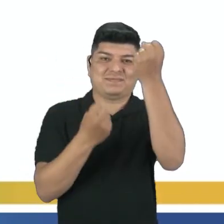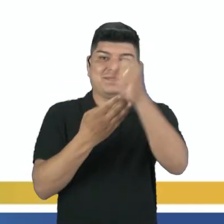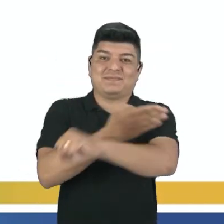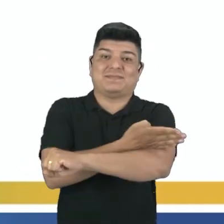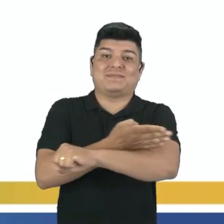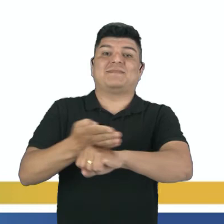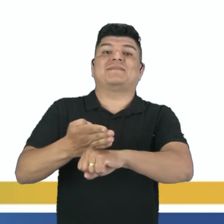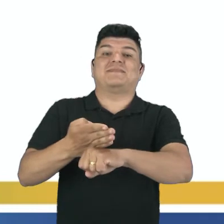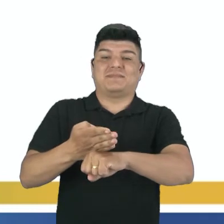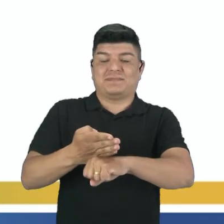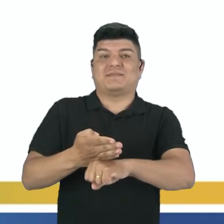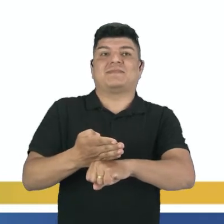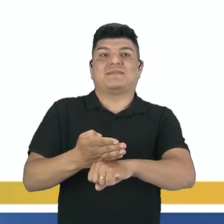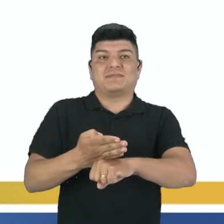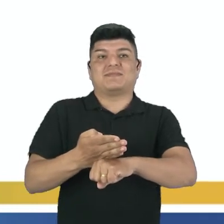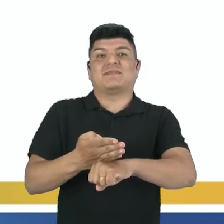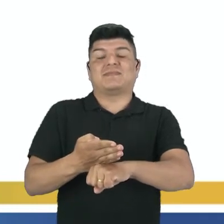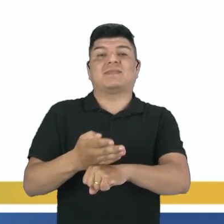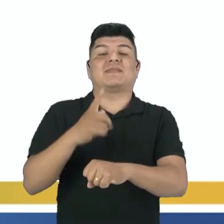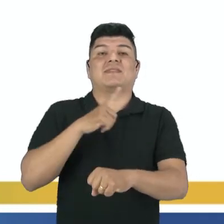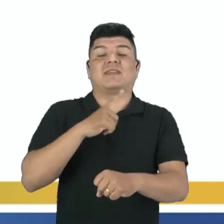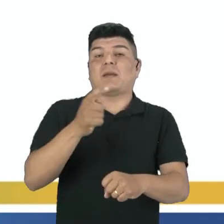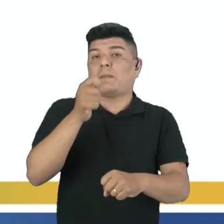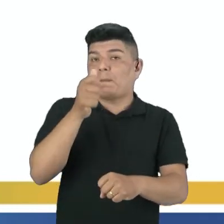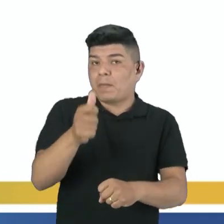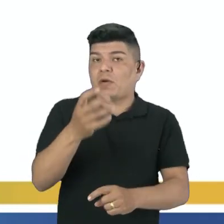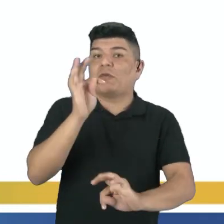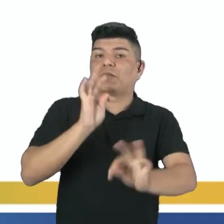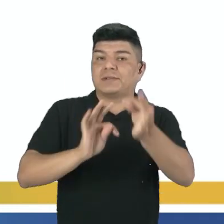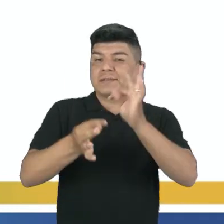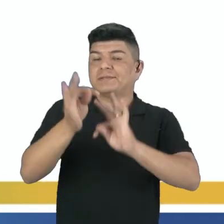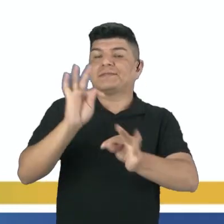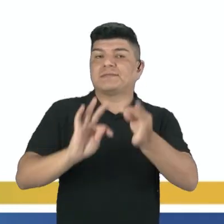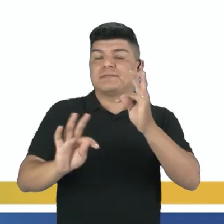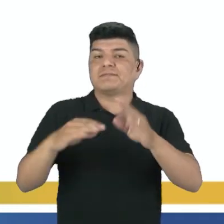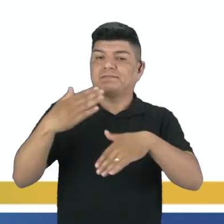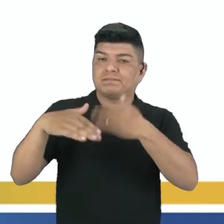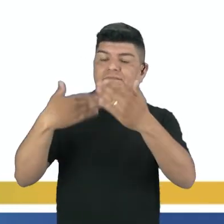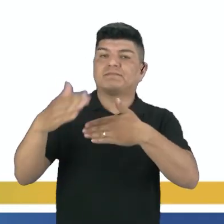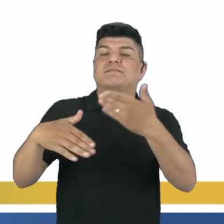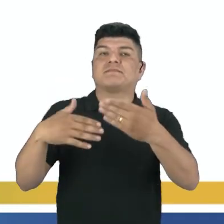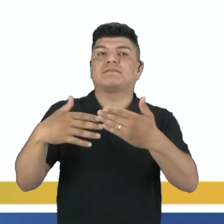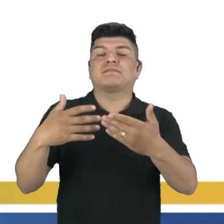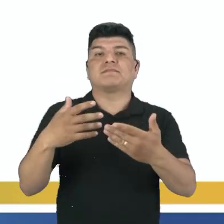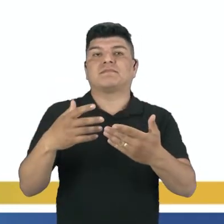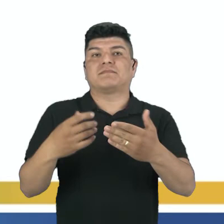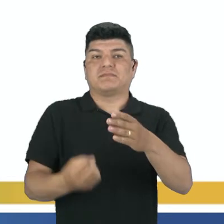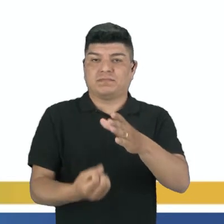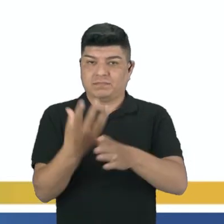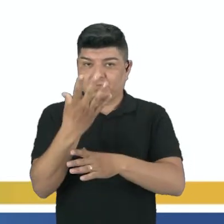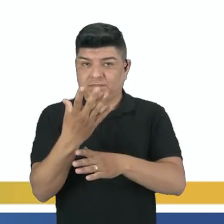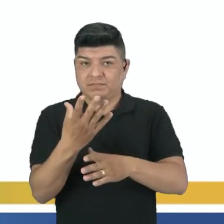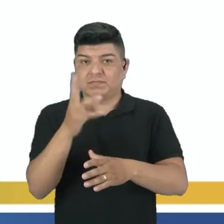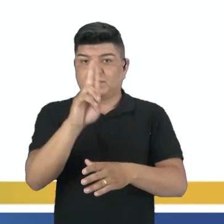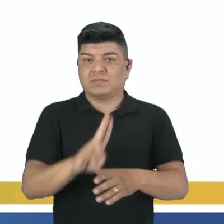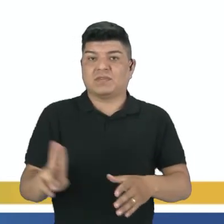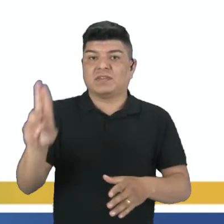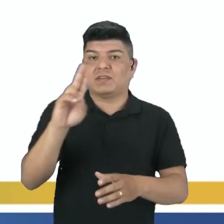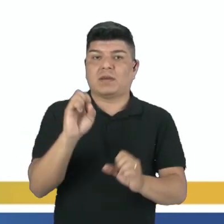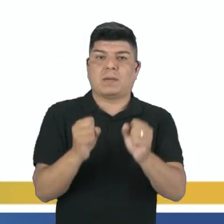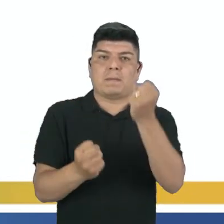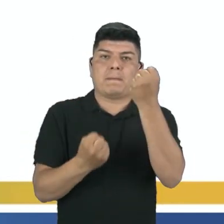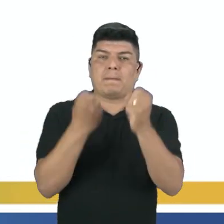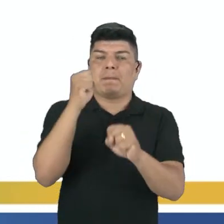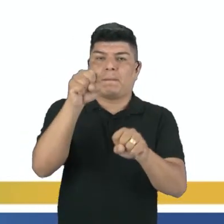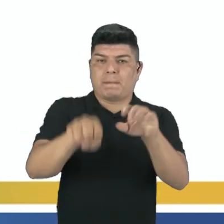ela, né? As indústrias tradicionais possuem pouco recurso tecnológico em seu processo de fabricação. Utilizam máquinas pesadas e